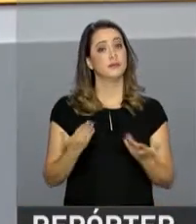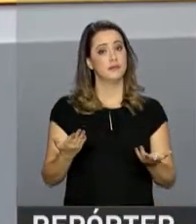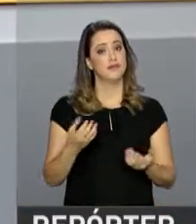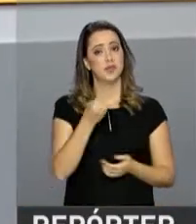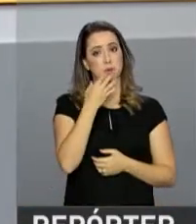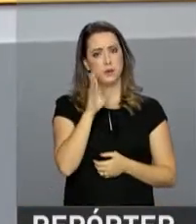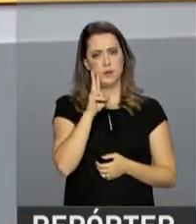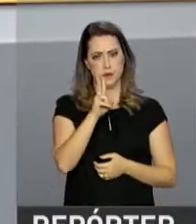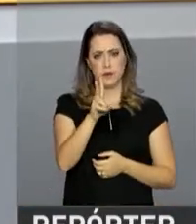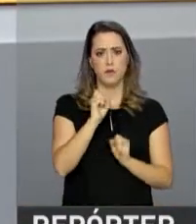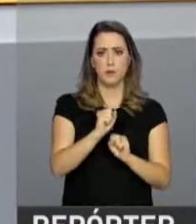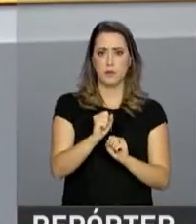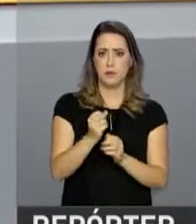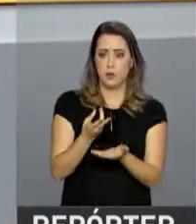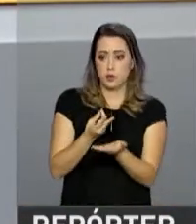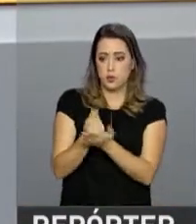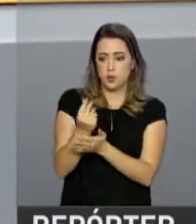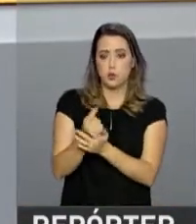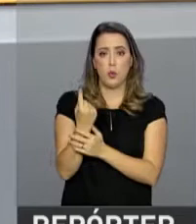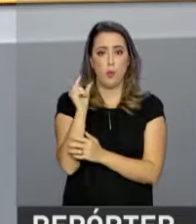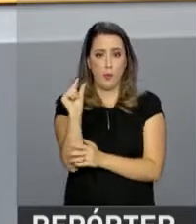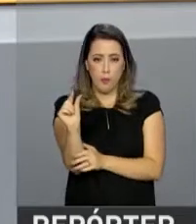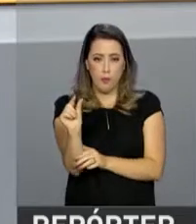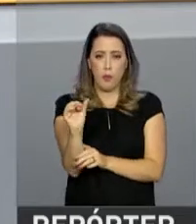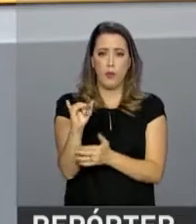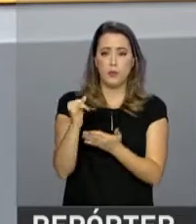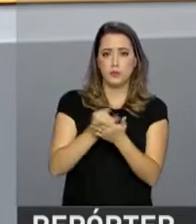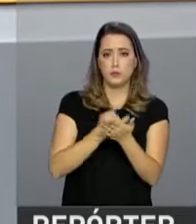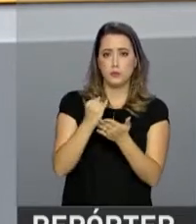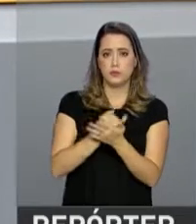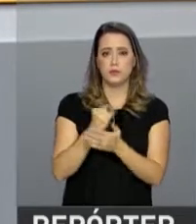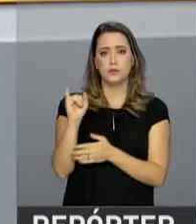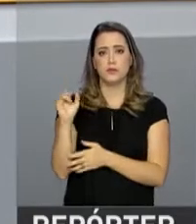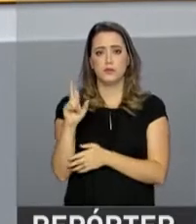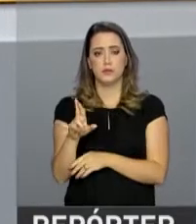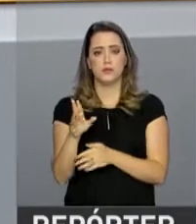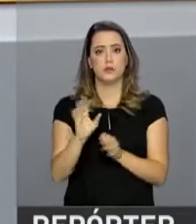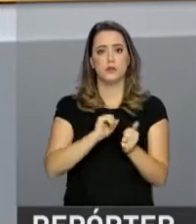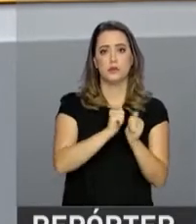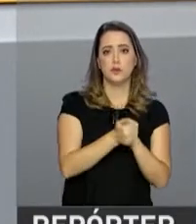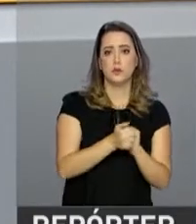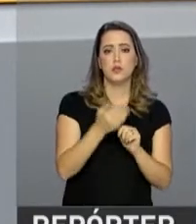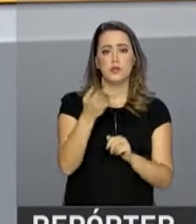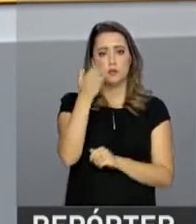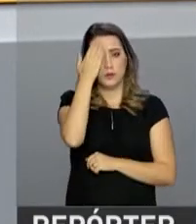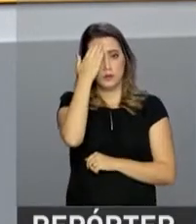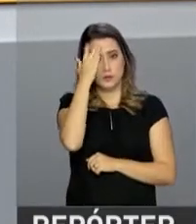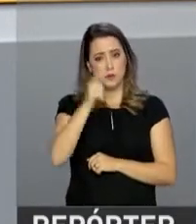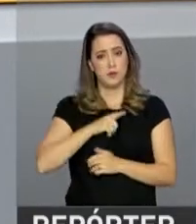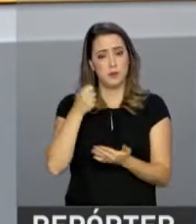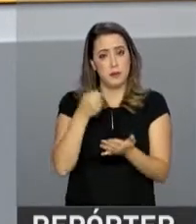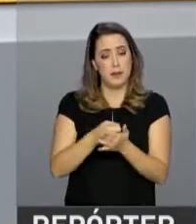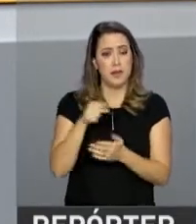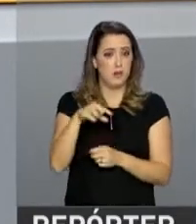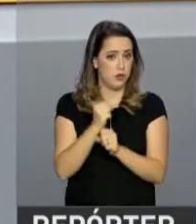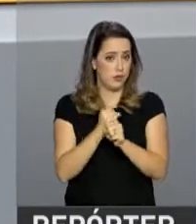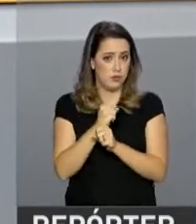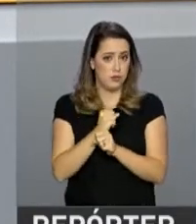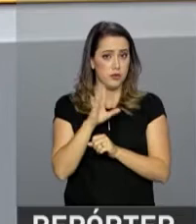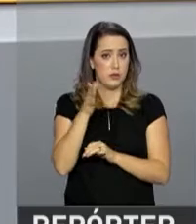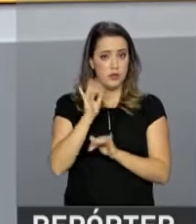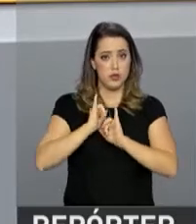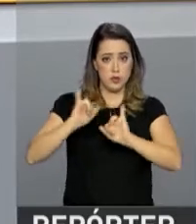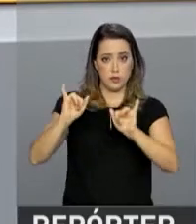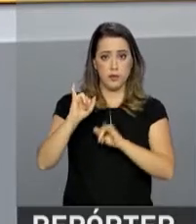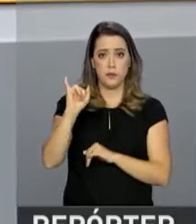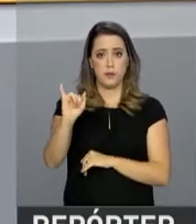Bacana, né? Você viu aí que você pode investir parte do que você ia ter que pagar com o imposto de renda no esporte. Mas você já sabe se vai ter que pagar esse ano? Já fez sua